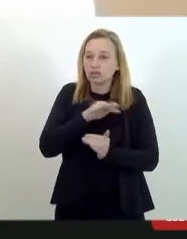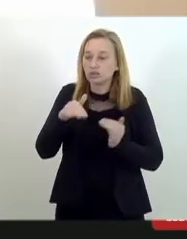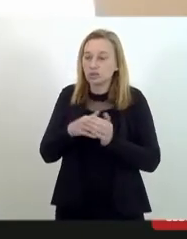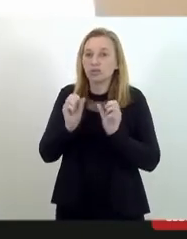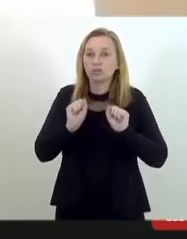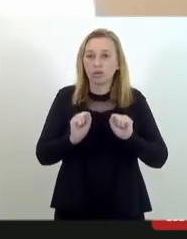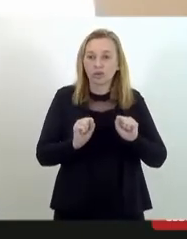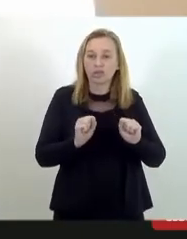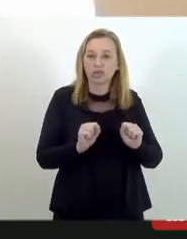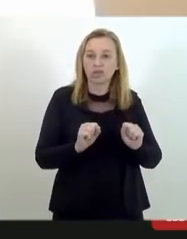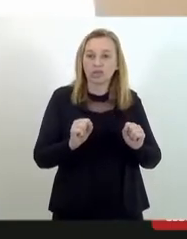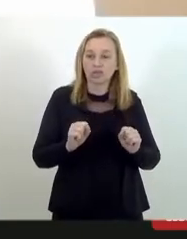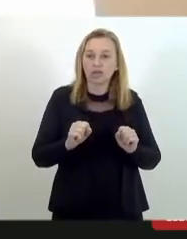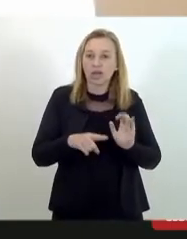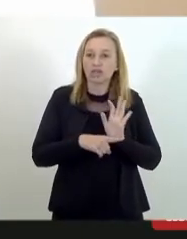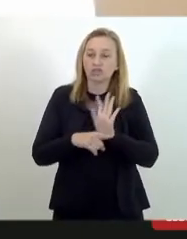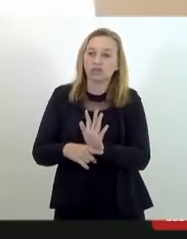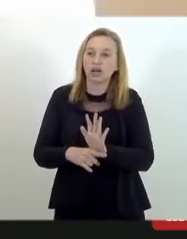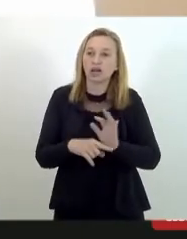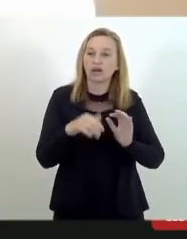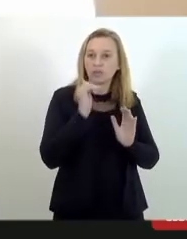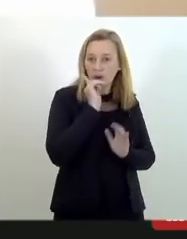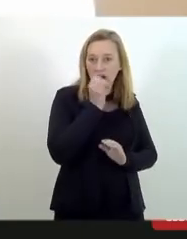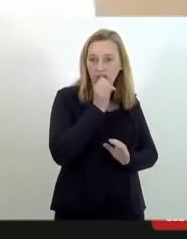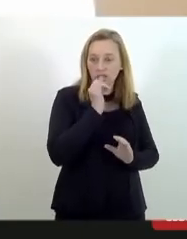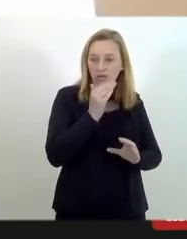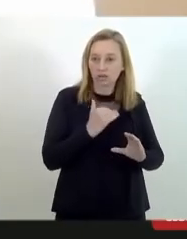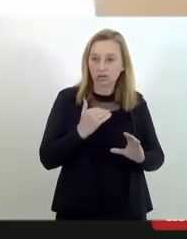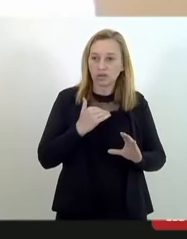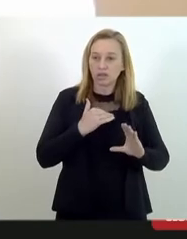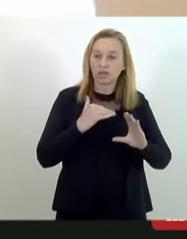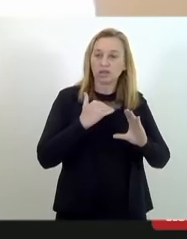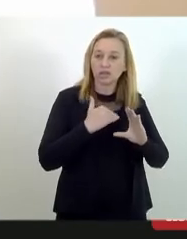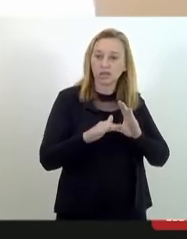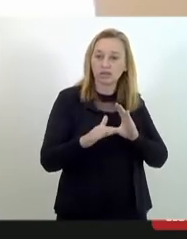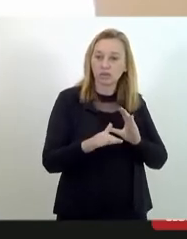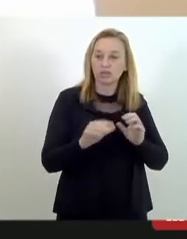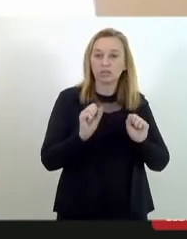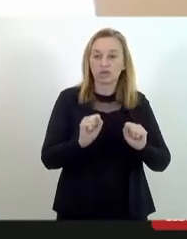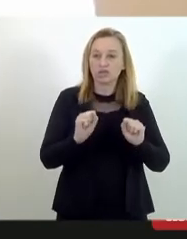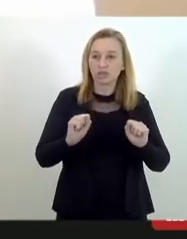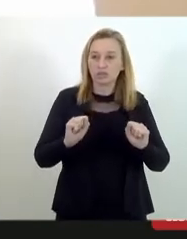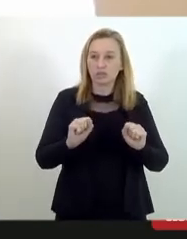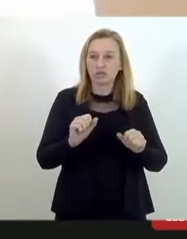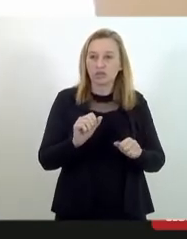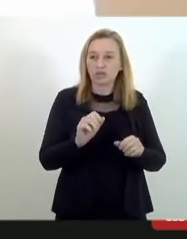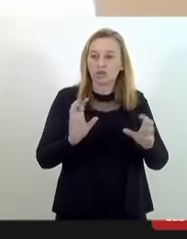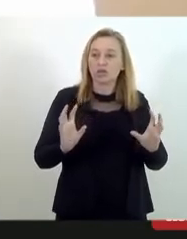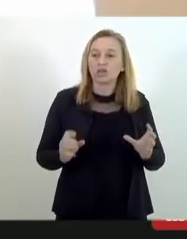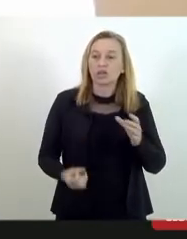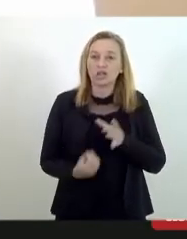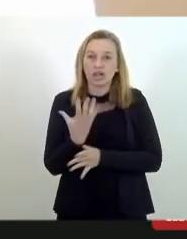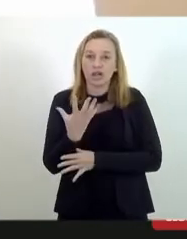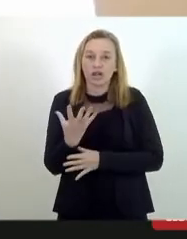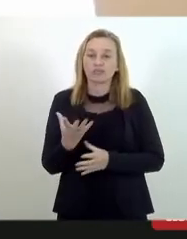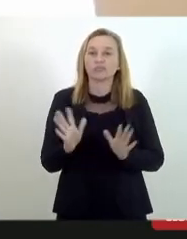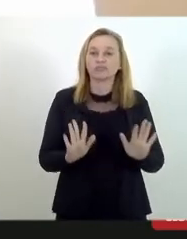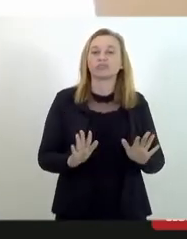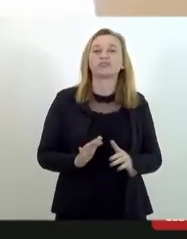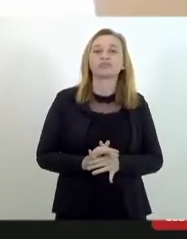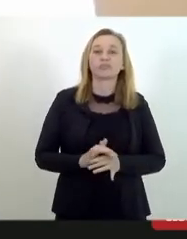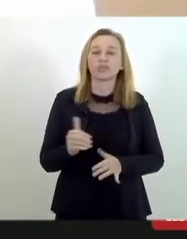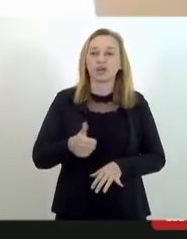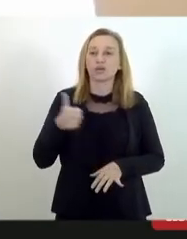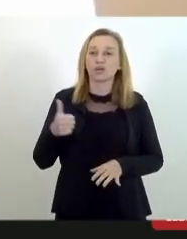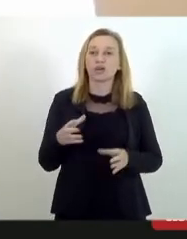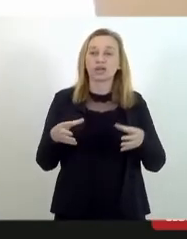servir também para o relatório para o encaminhamento para que nós possamos incidir e edificar, construir pontes. Nesse tema, em linha